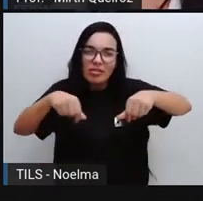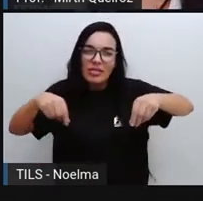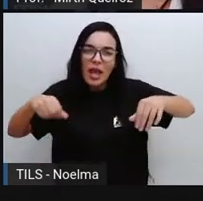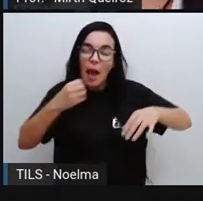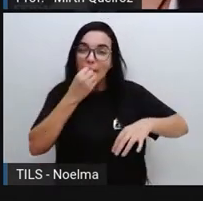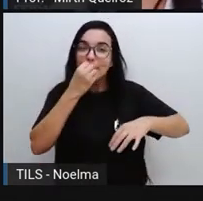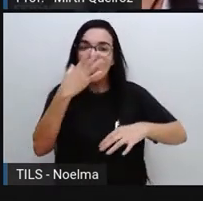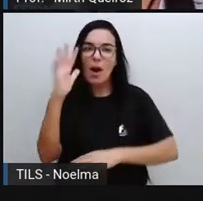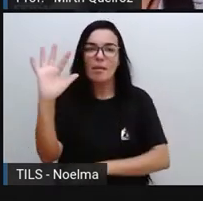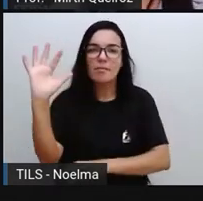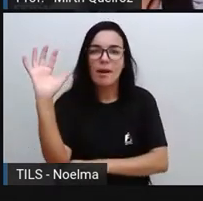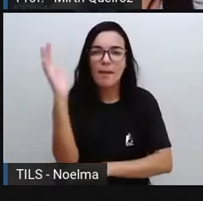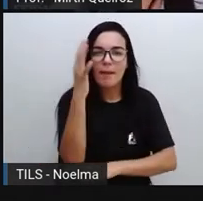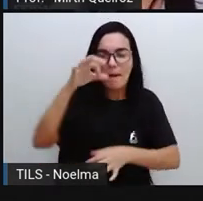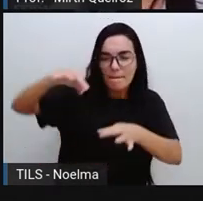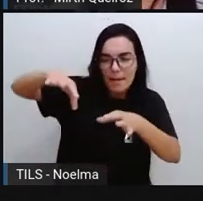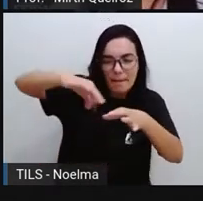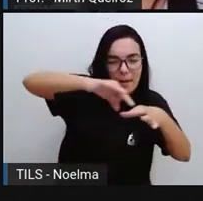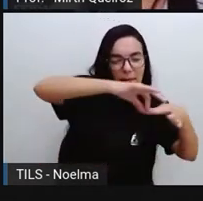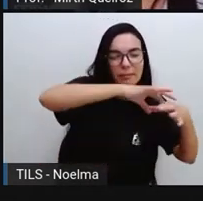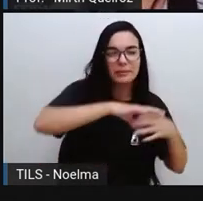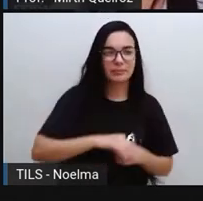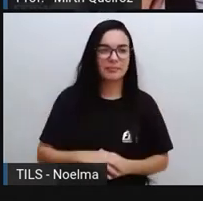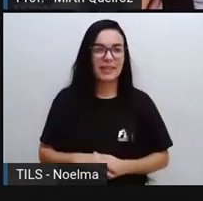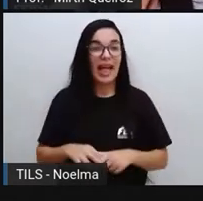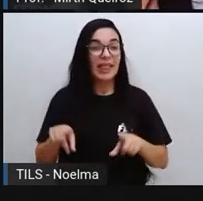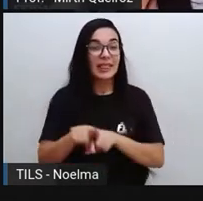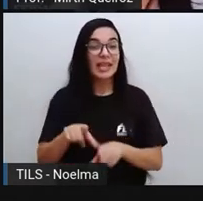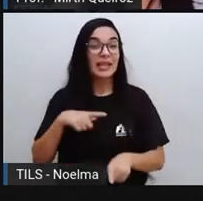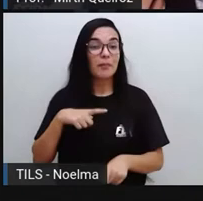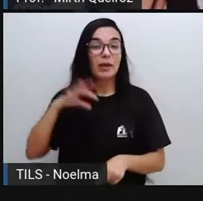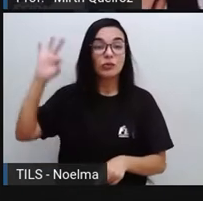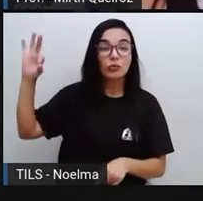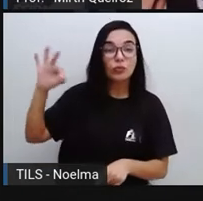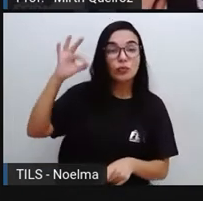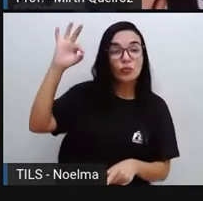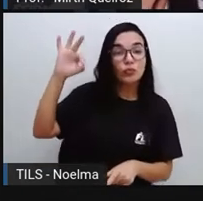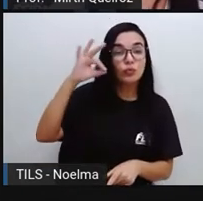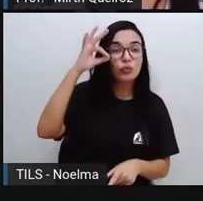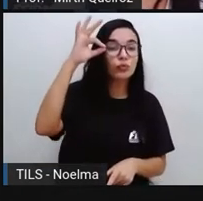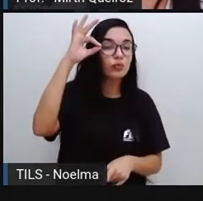Nós temos as abelhas, que produzem o quê? O mel, né?